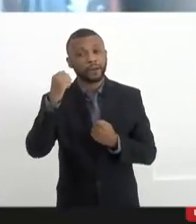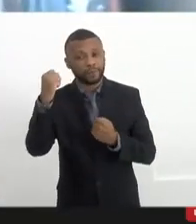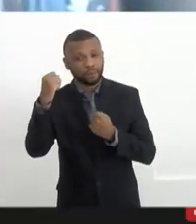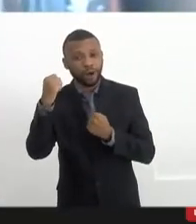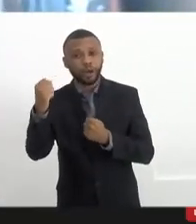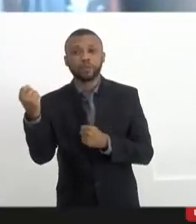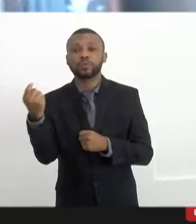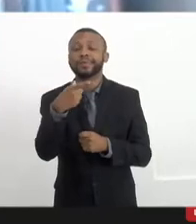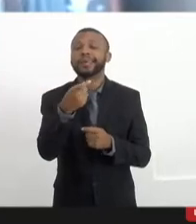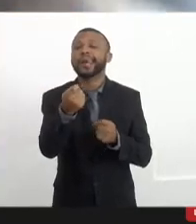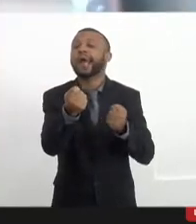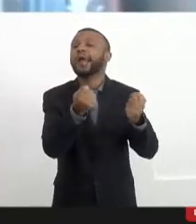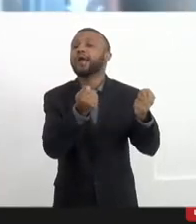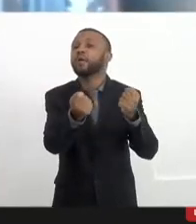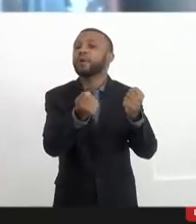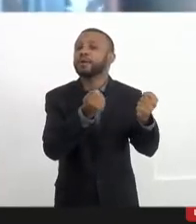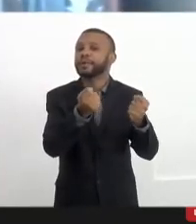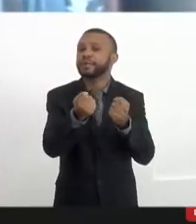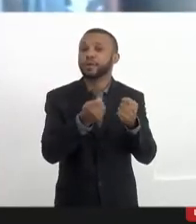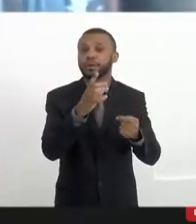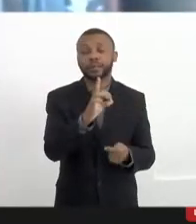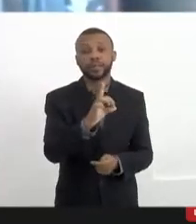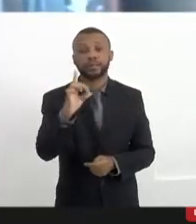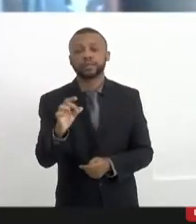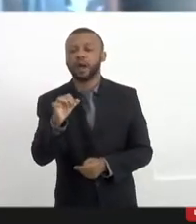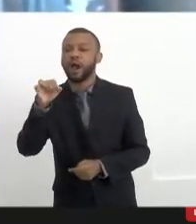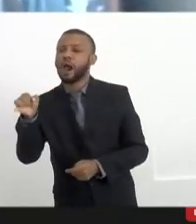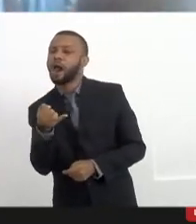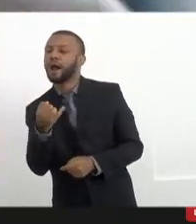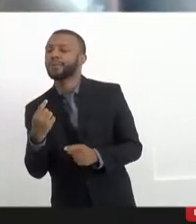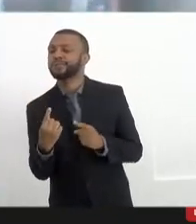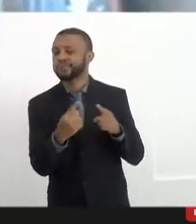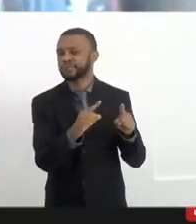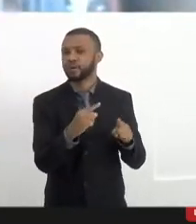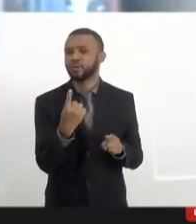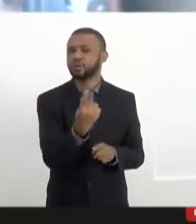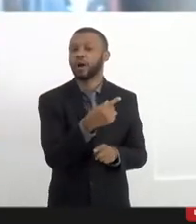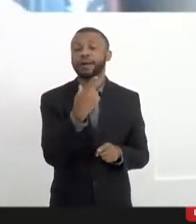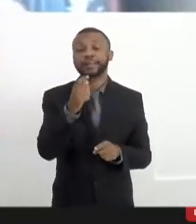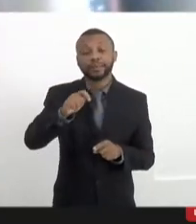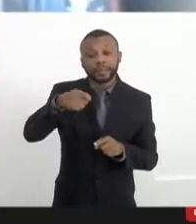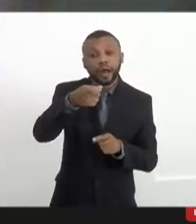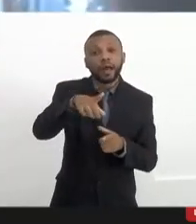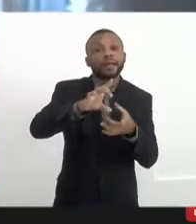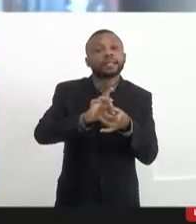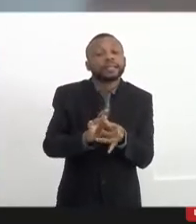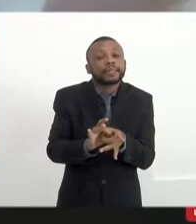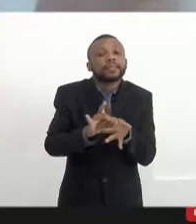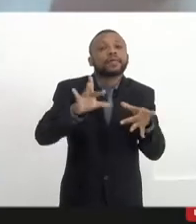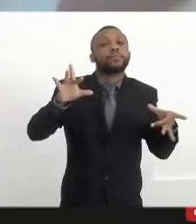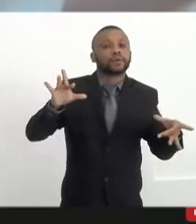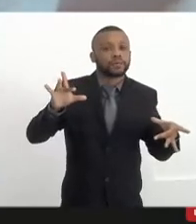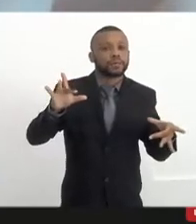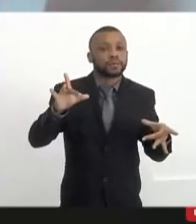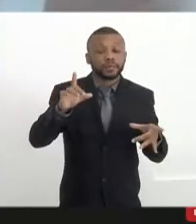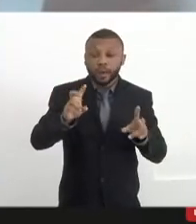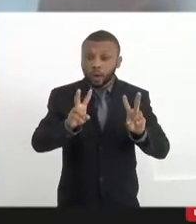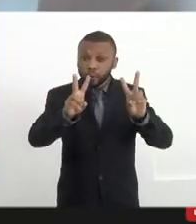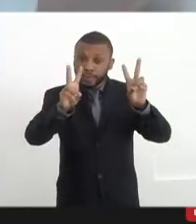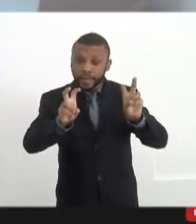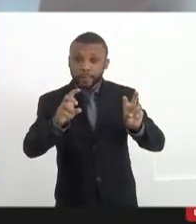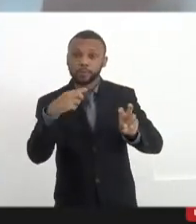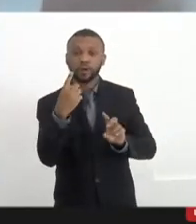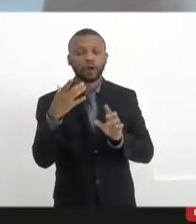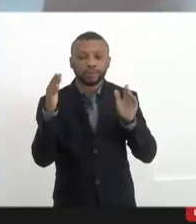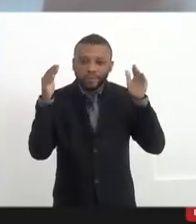regulação que a direita usa contra a gente é democratização, que aliás era o tema do nosso